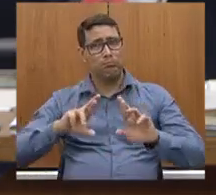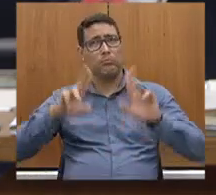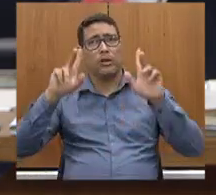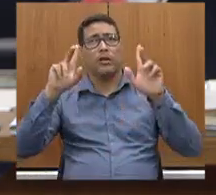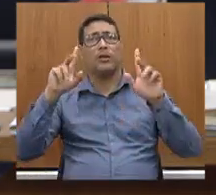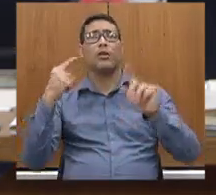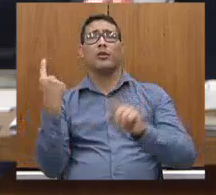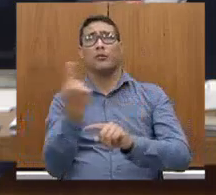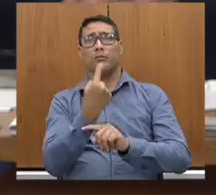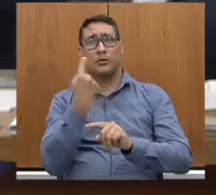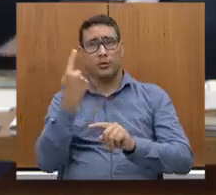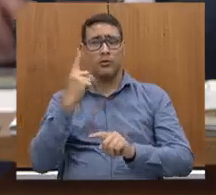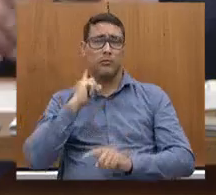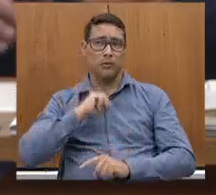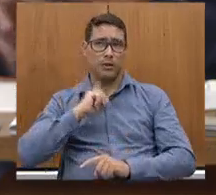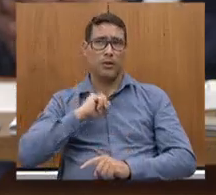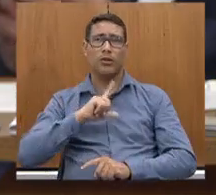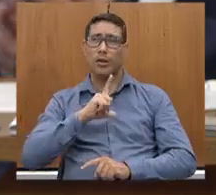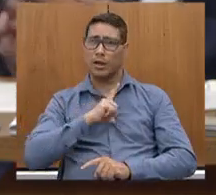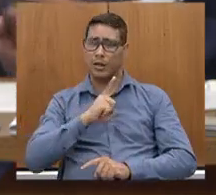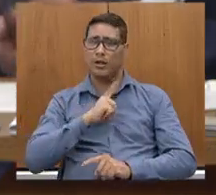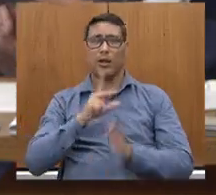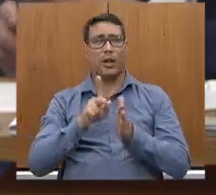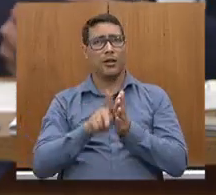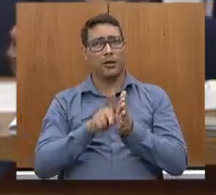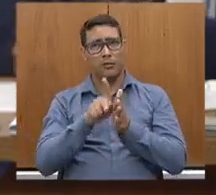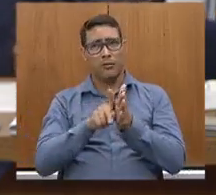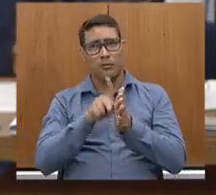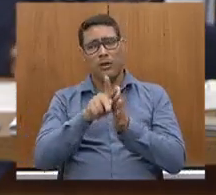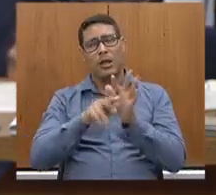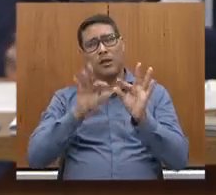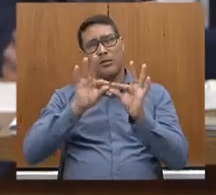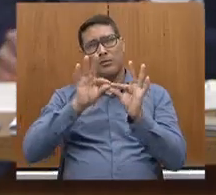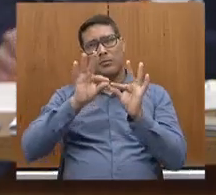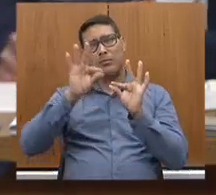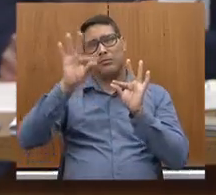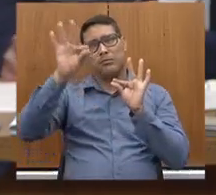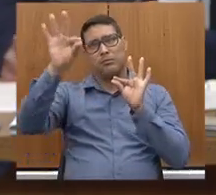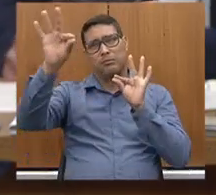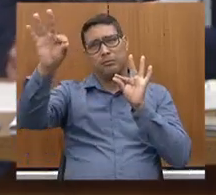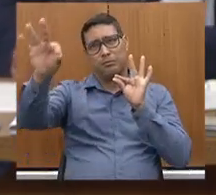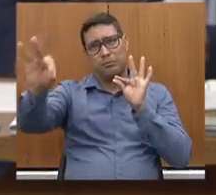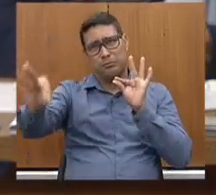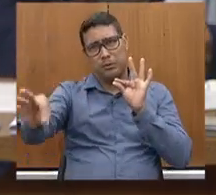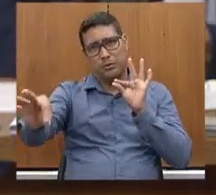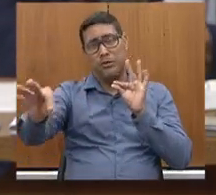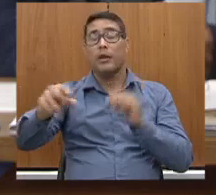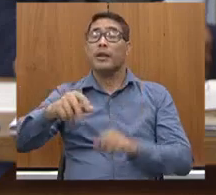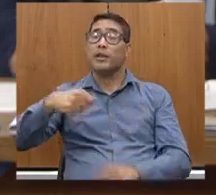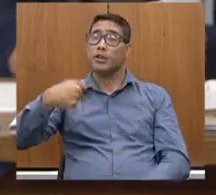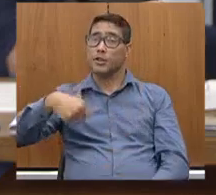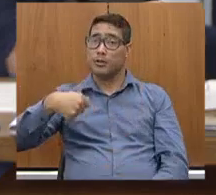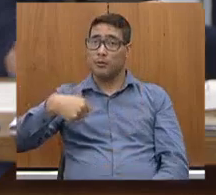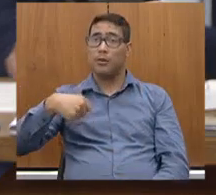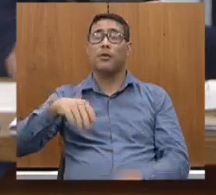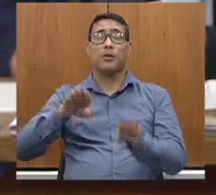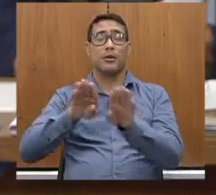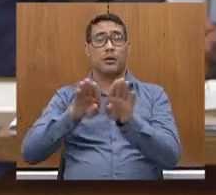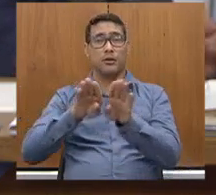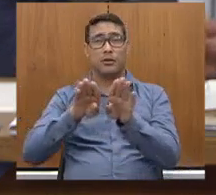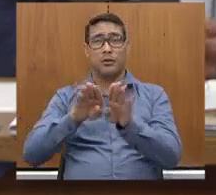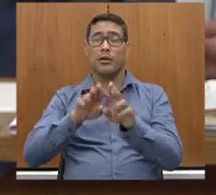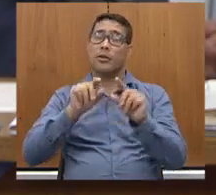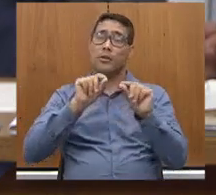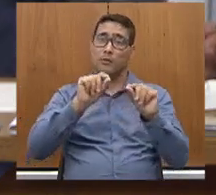uma malha ferroviária extensa e precisamos colocar o transporte barato a favor das nossas